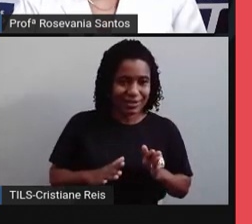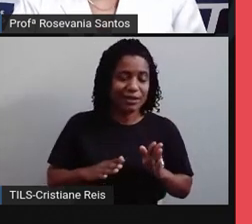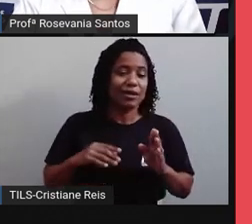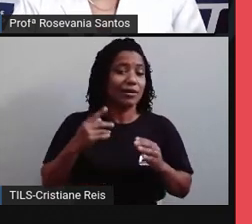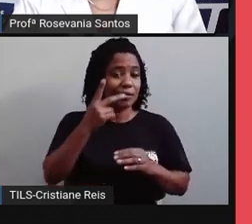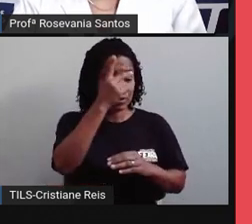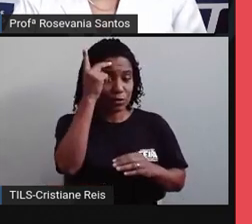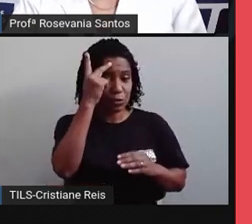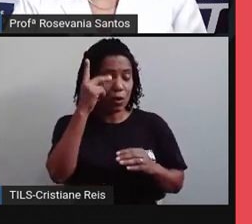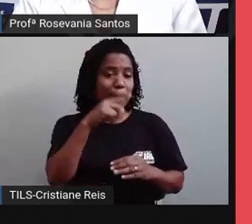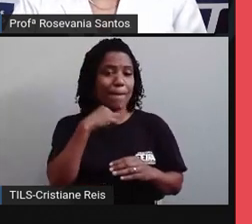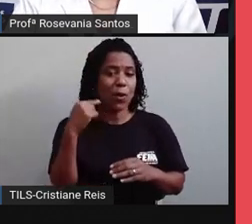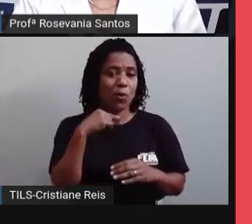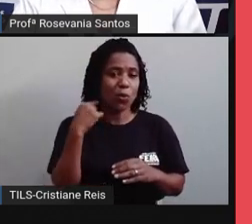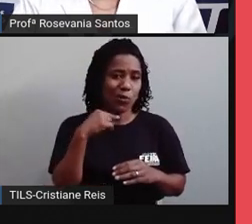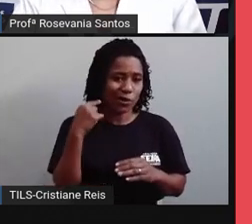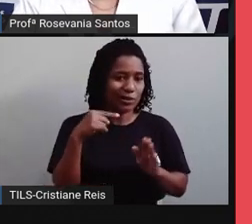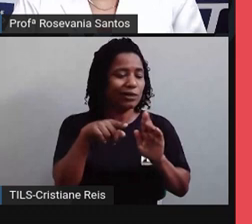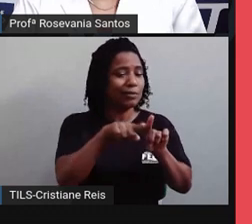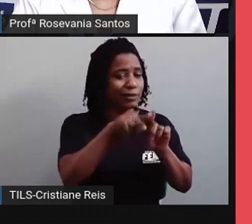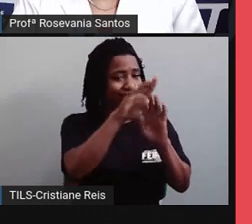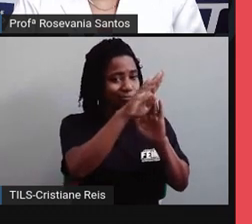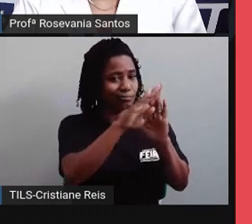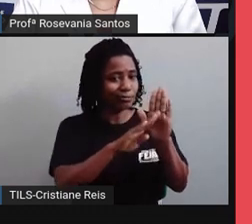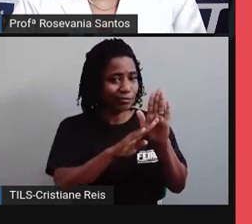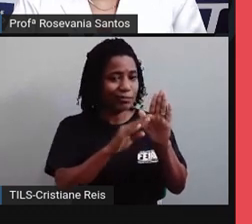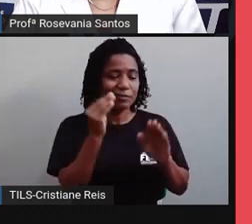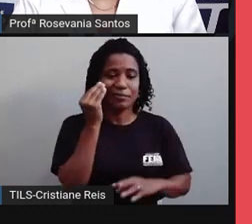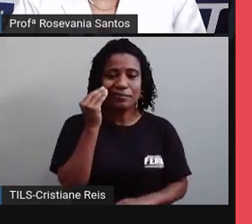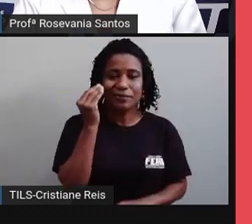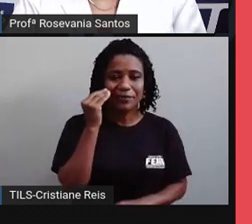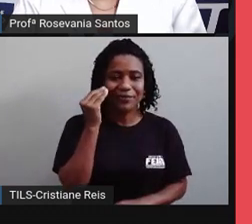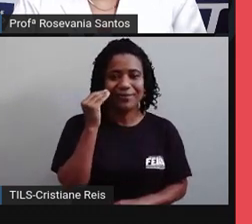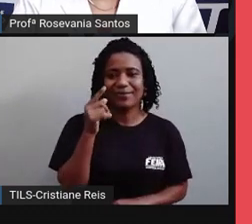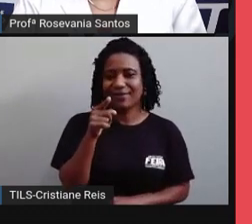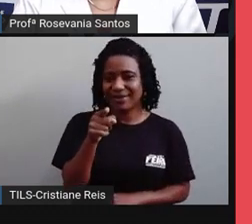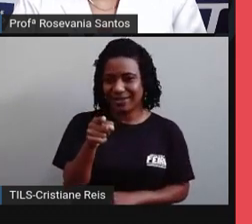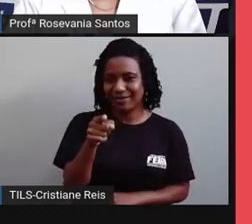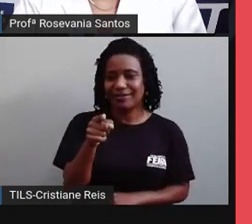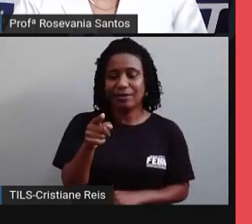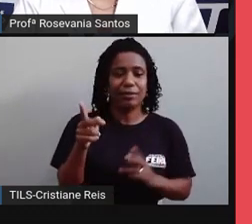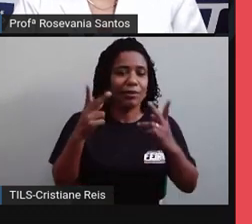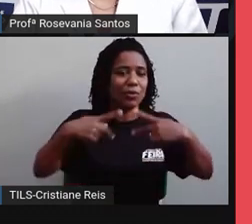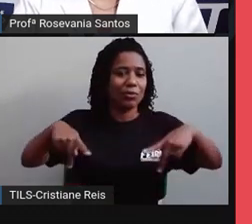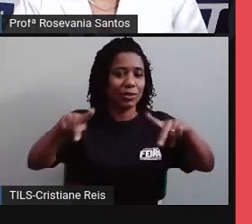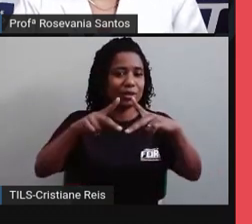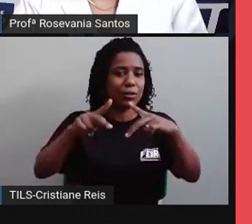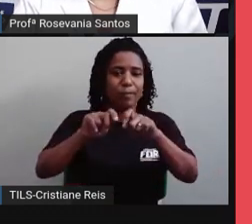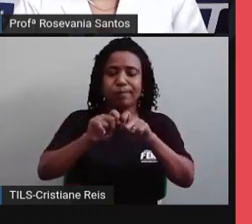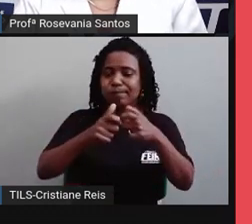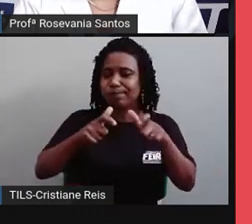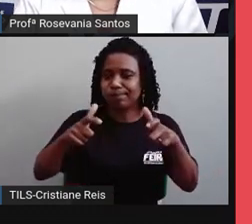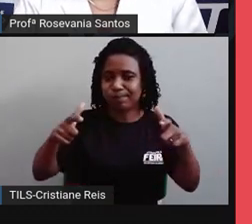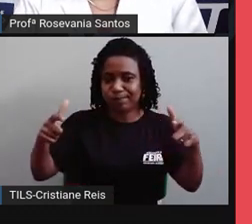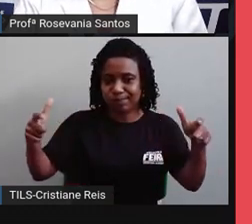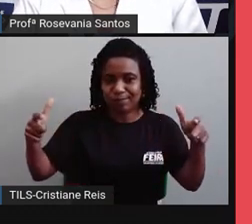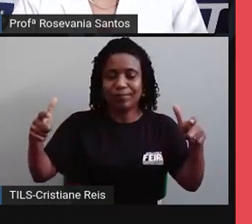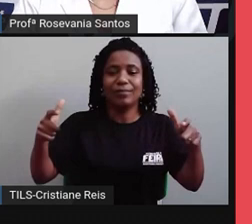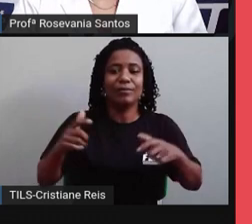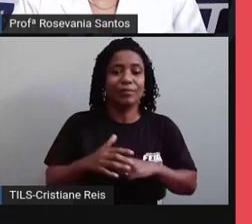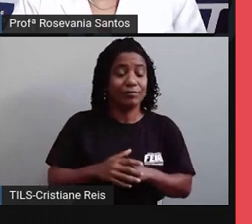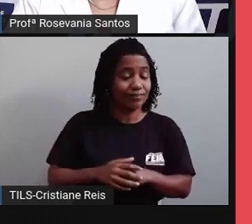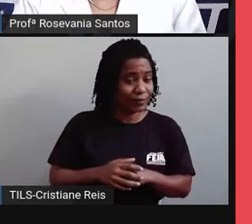então a gente está aqui, né, entre, e está aumentando no caso, o número da população, principalmente as mais idosas.